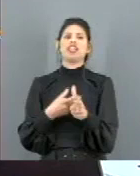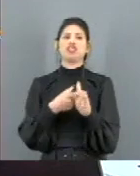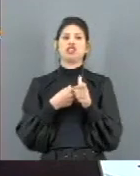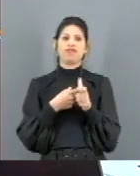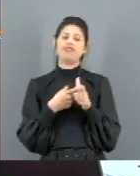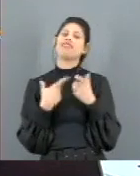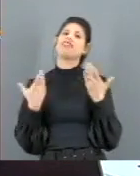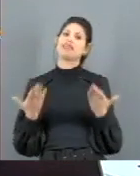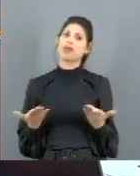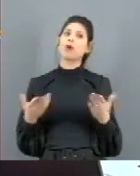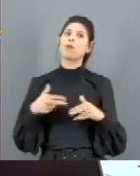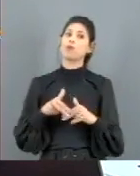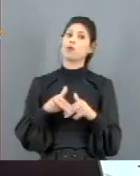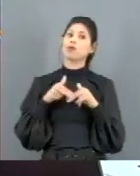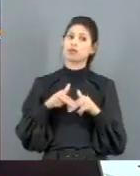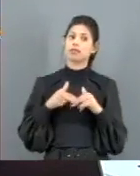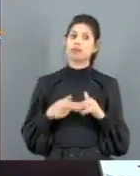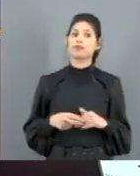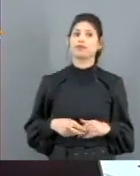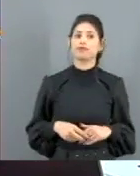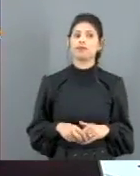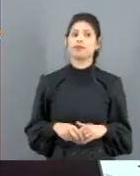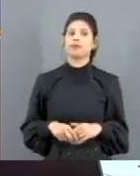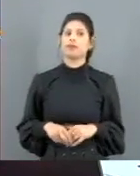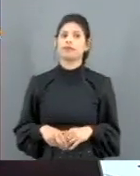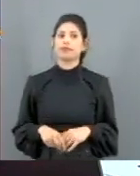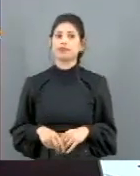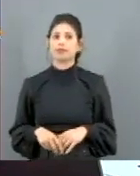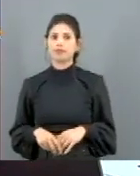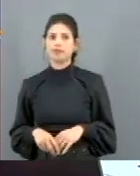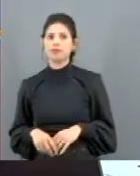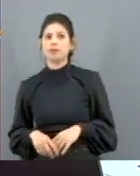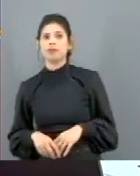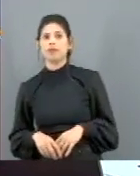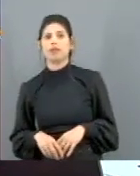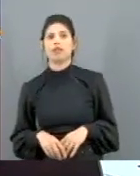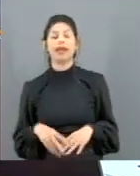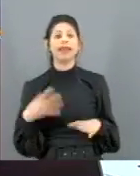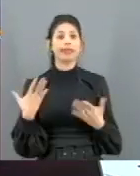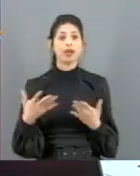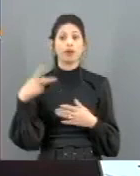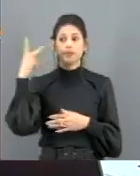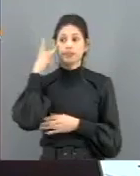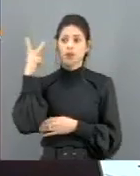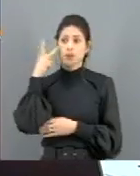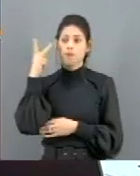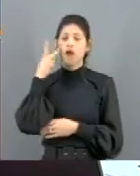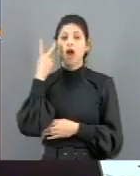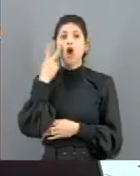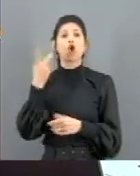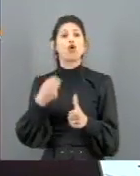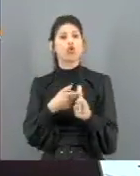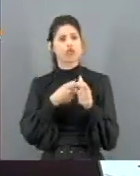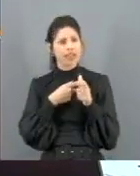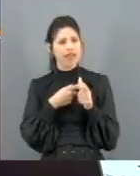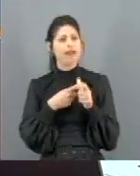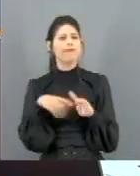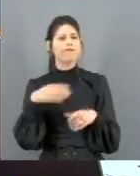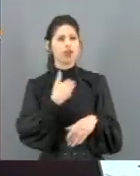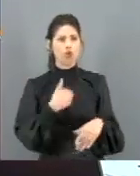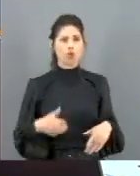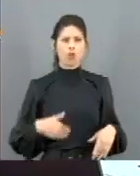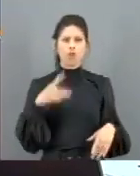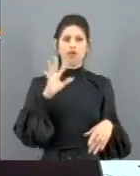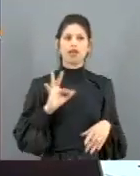caso, hoje São Paulo é o maior devedor da União, Minas, Rio e Rio Grande do Sul são os quatro maiores